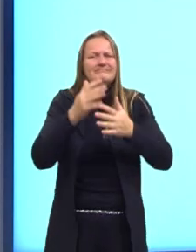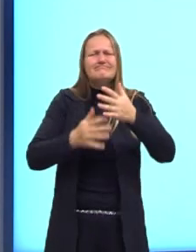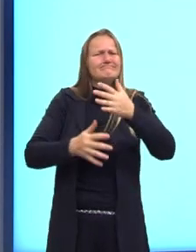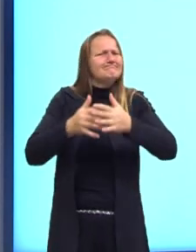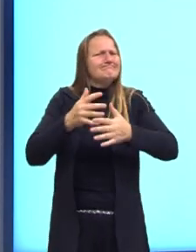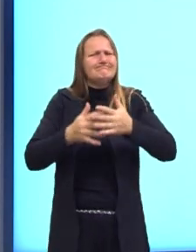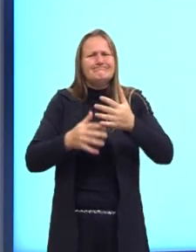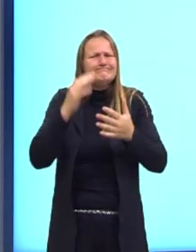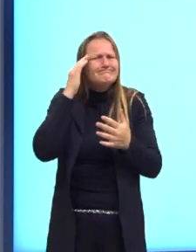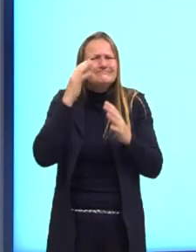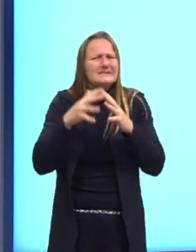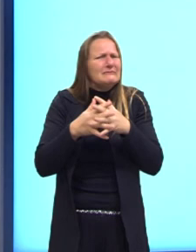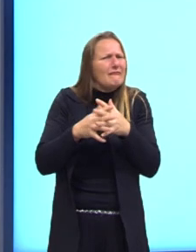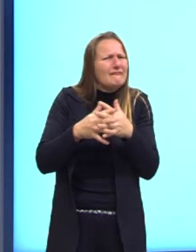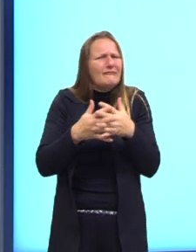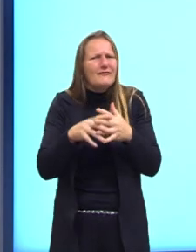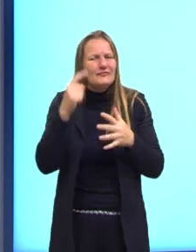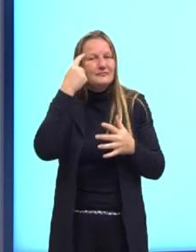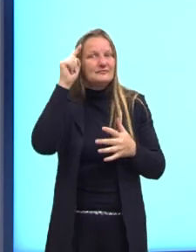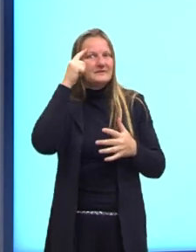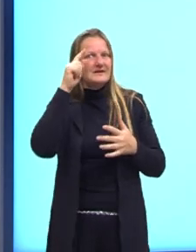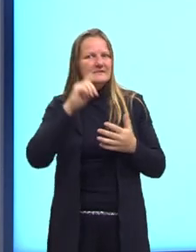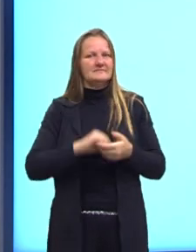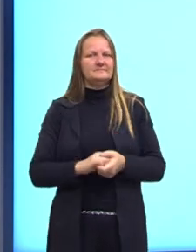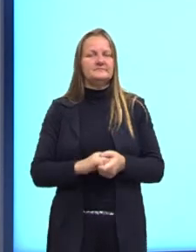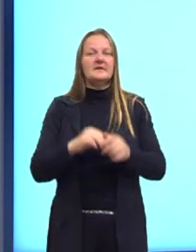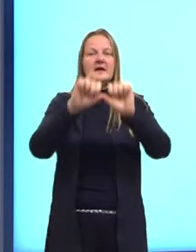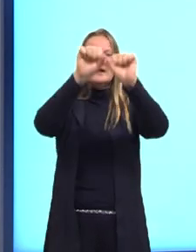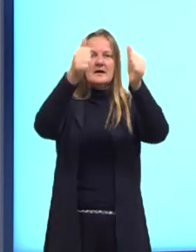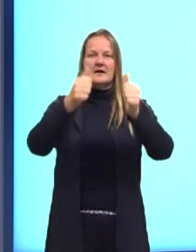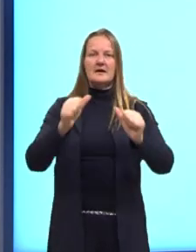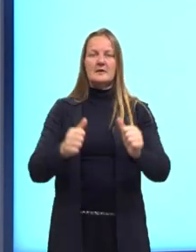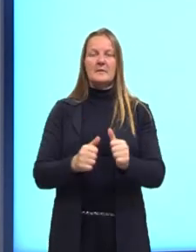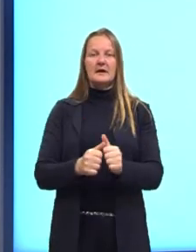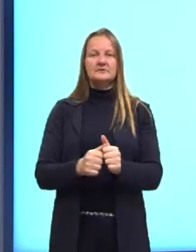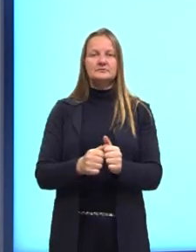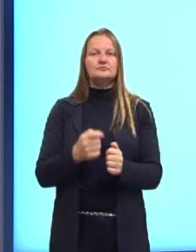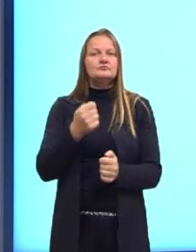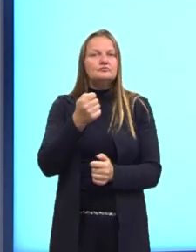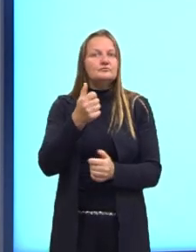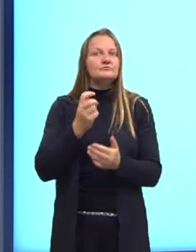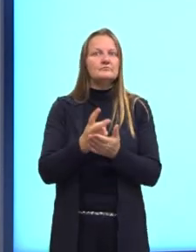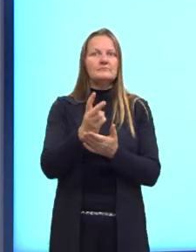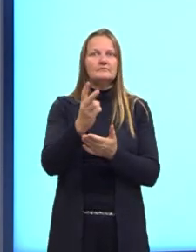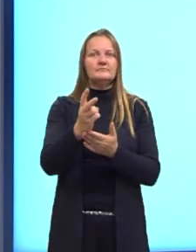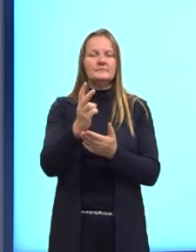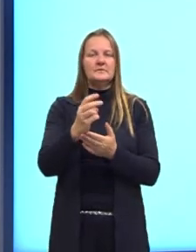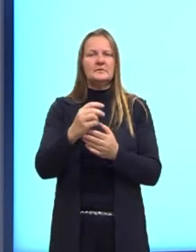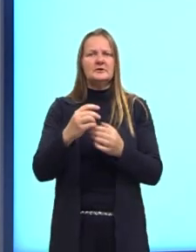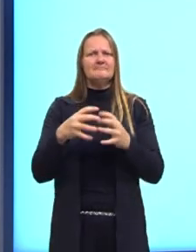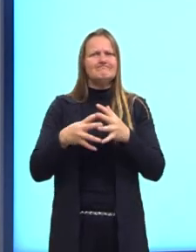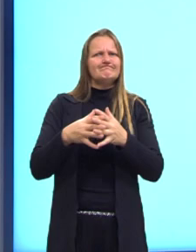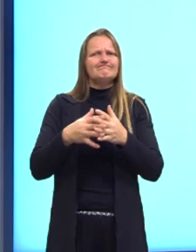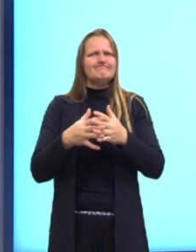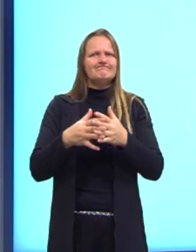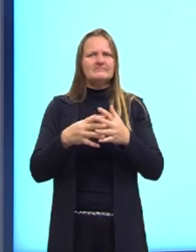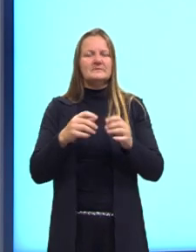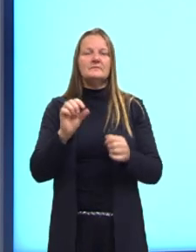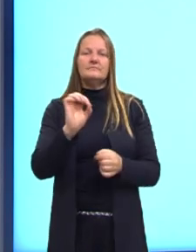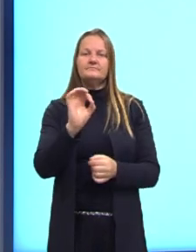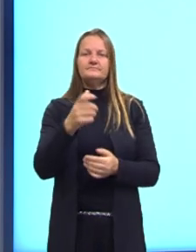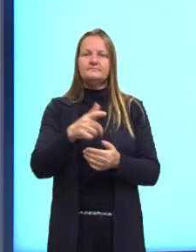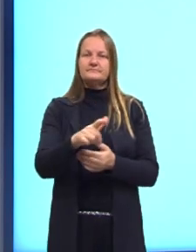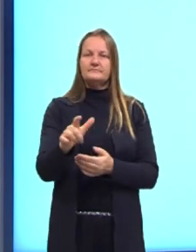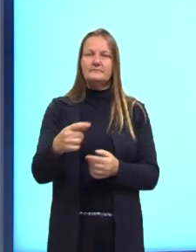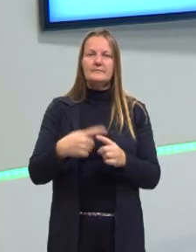completa um enunciado. A imagem dificilmente vai trazer esses ruídos, porque ela é muito